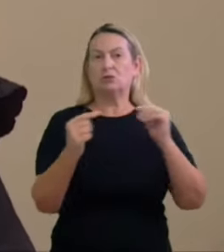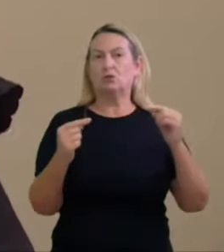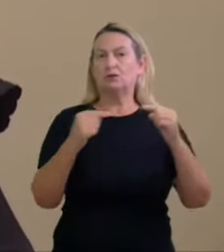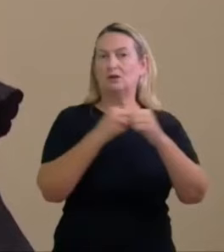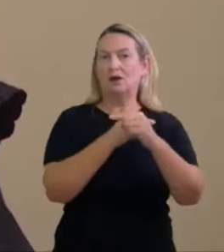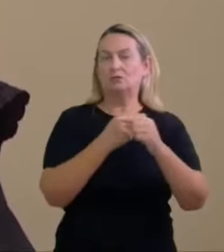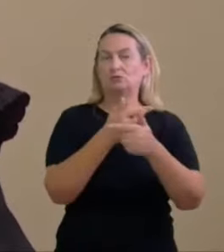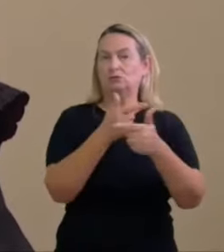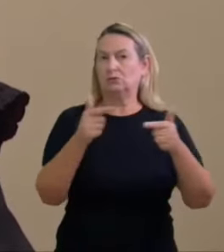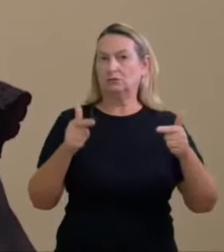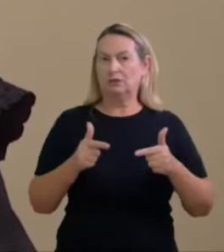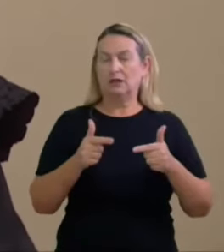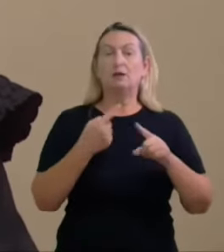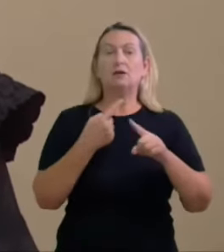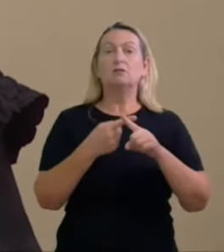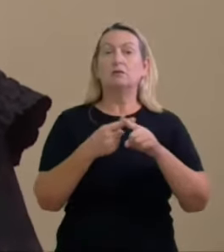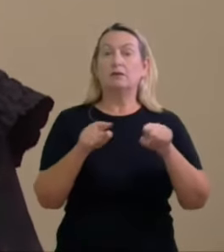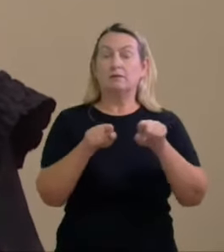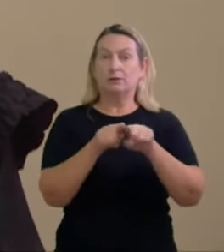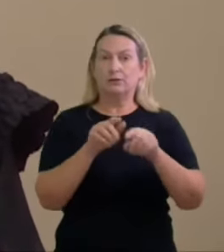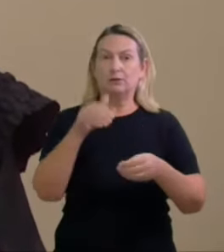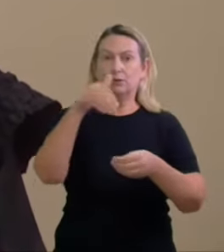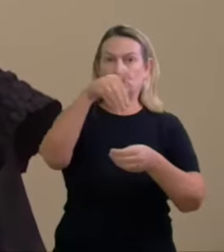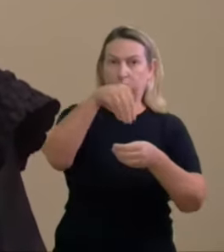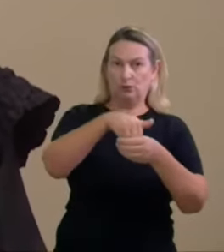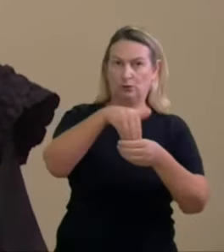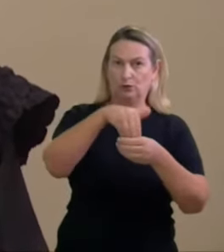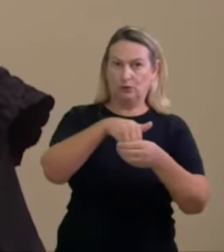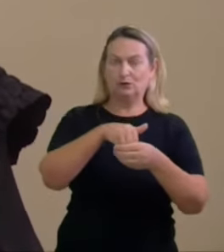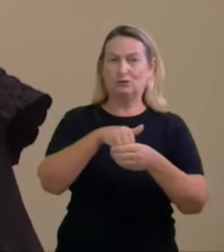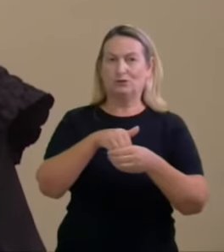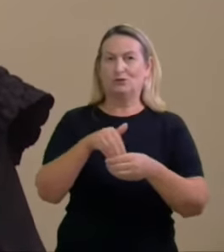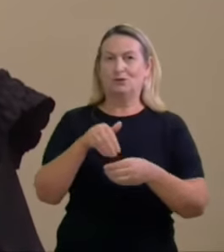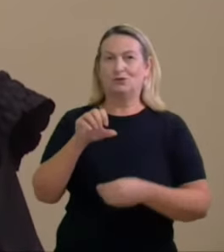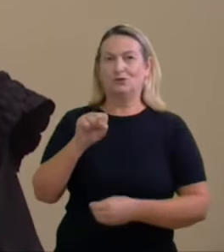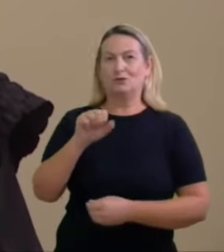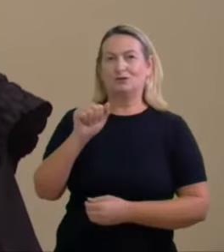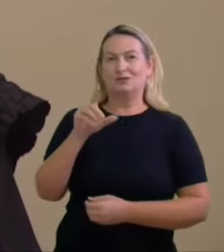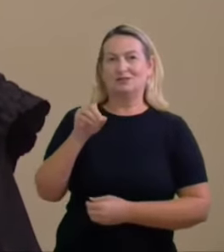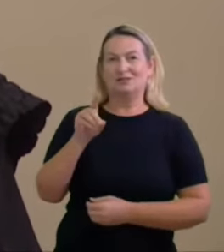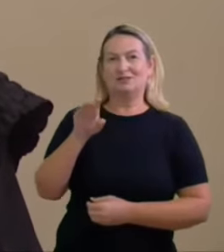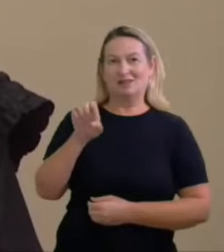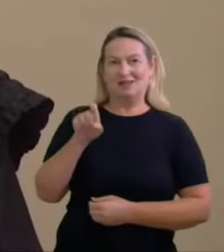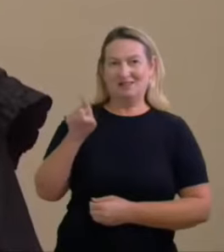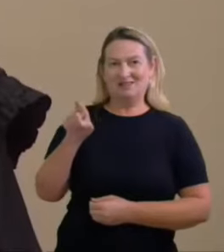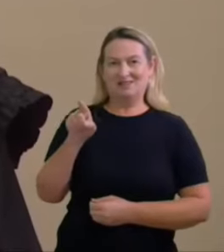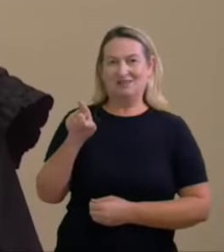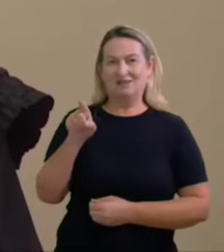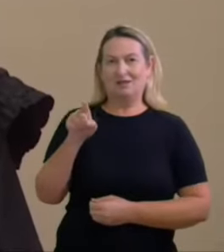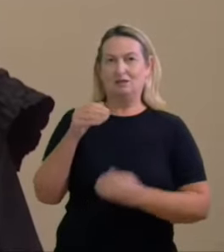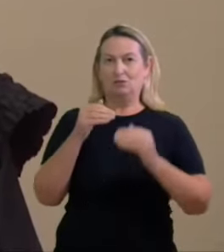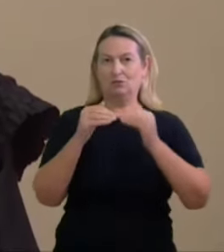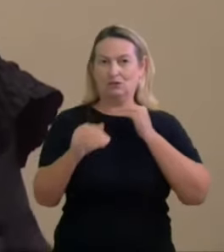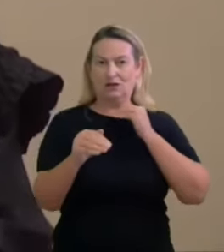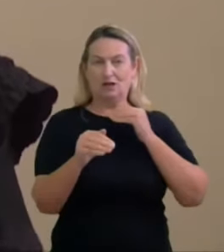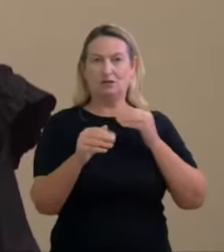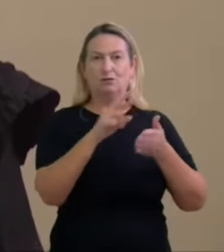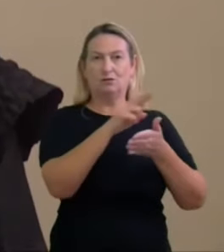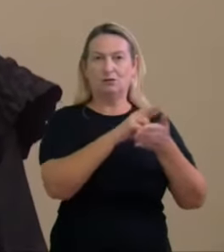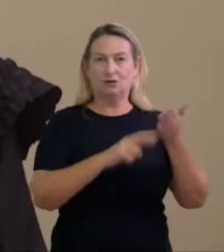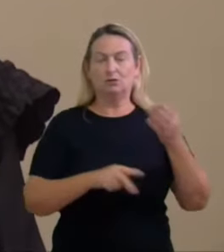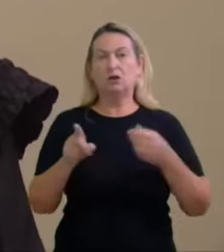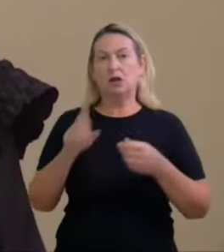mesmo no voto divergente do doutor Sade ele reconhece que esses ilícitos não ficaram caracterizados